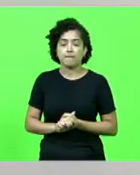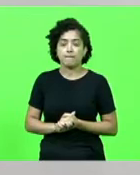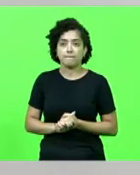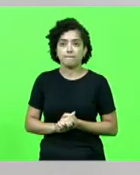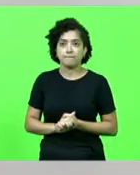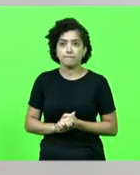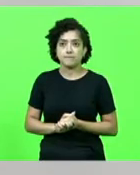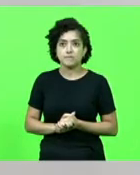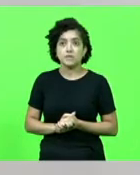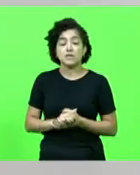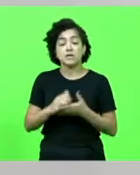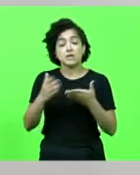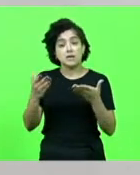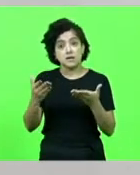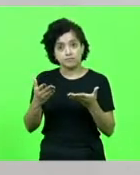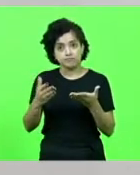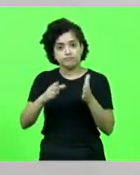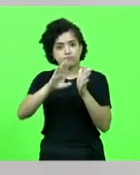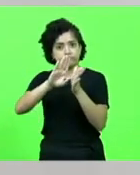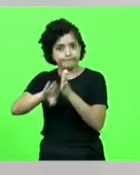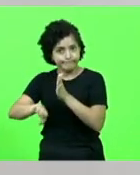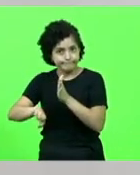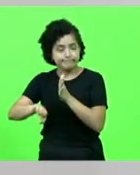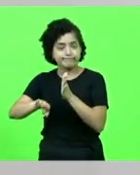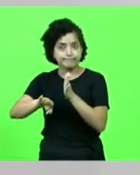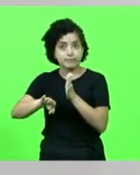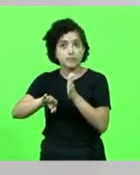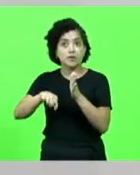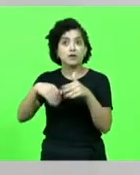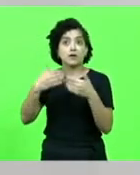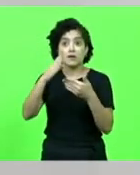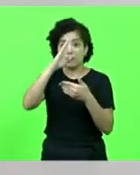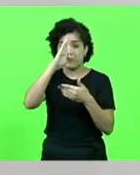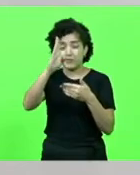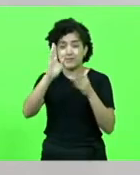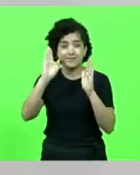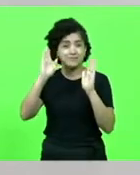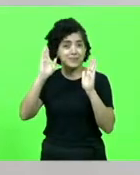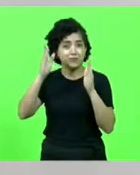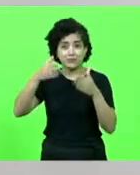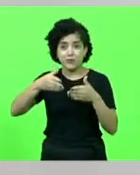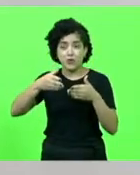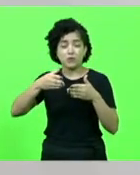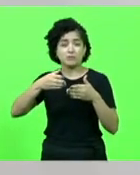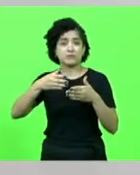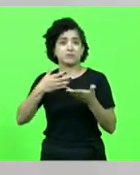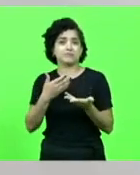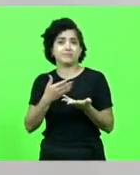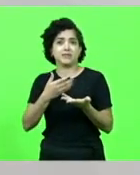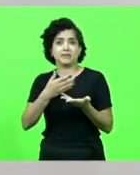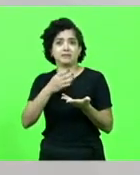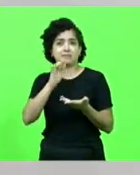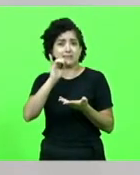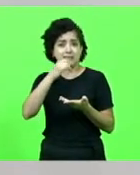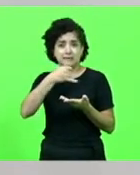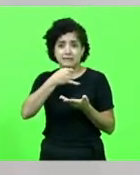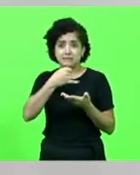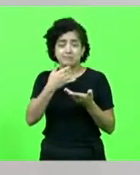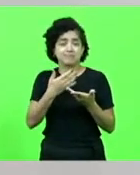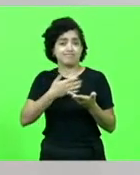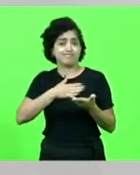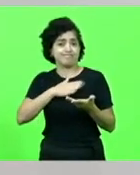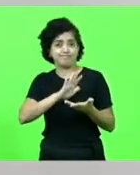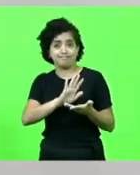A exclusão dos militares da proposta da reforma da Previdência tem sido o principal foco de descontentamento entre as categorias de servidores.